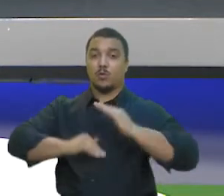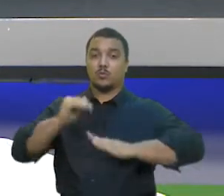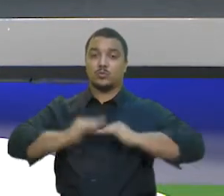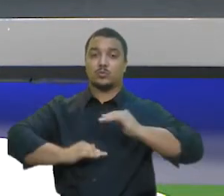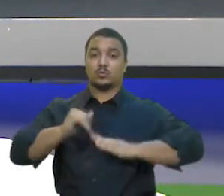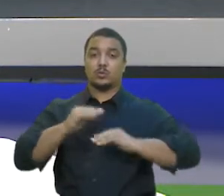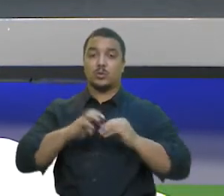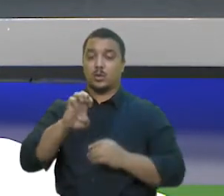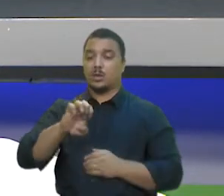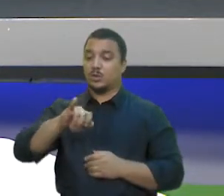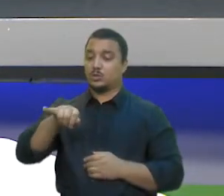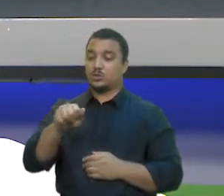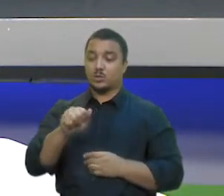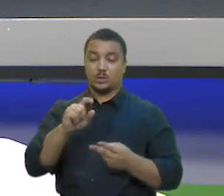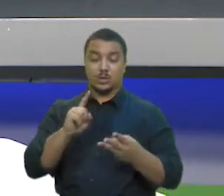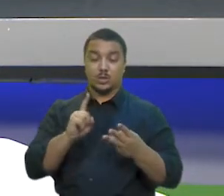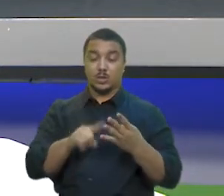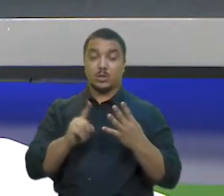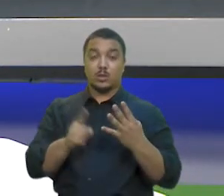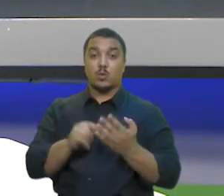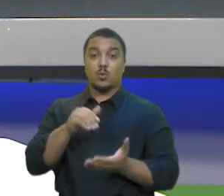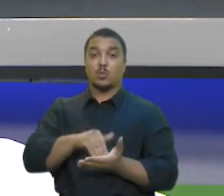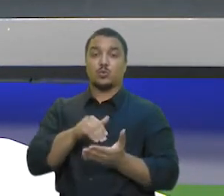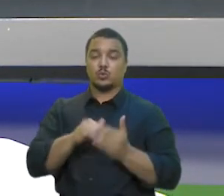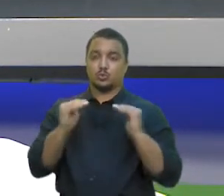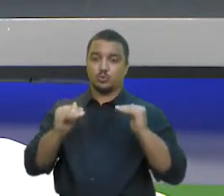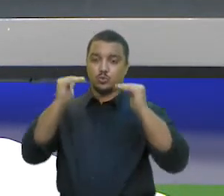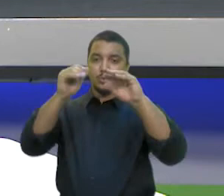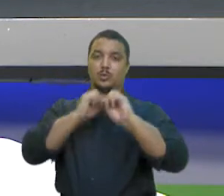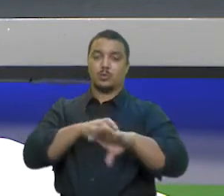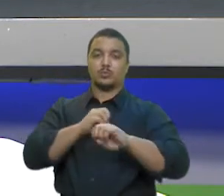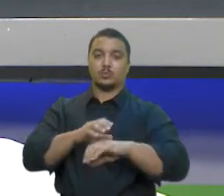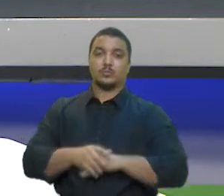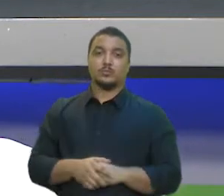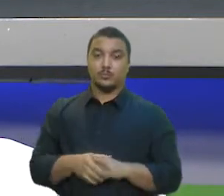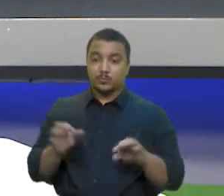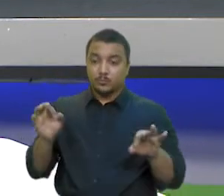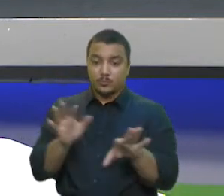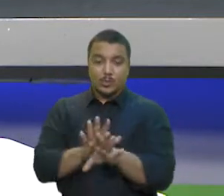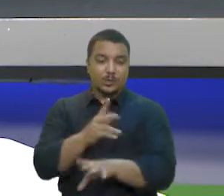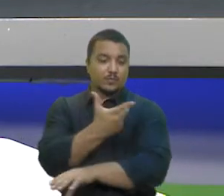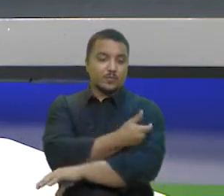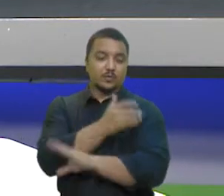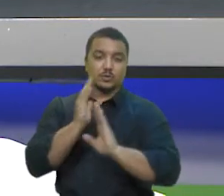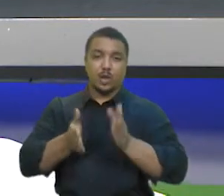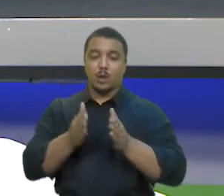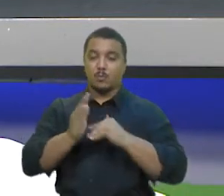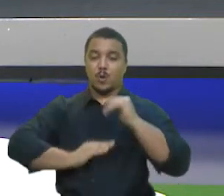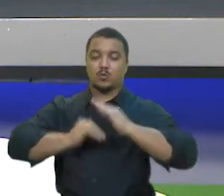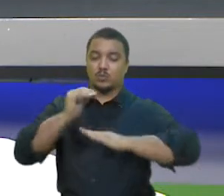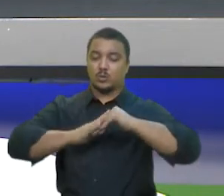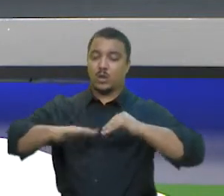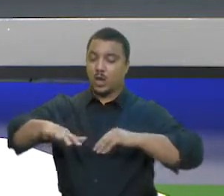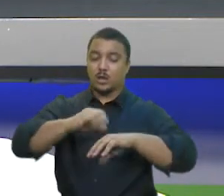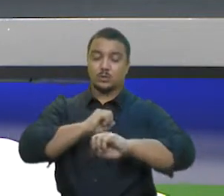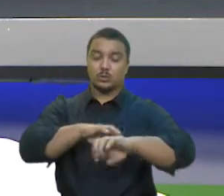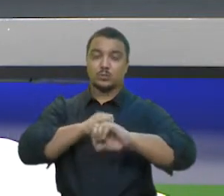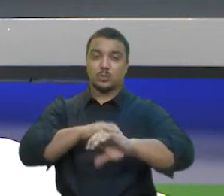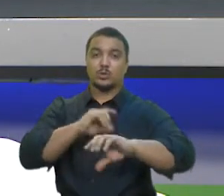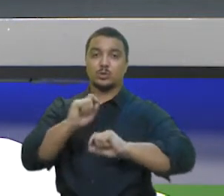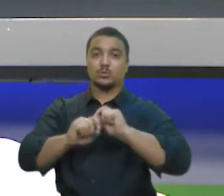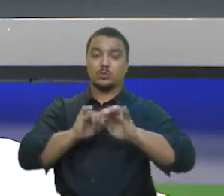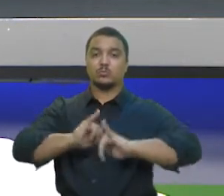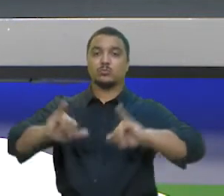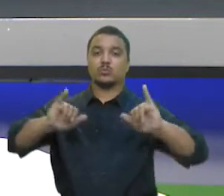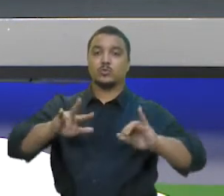adultos e, por último, do ensino superior. Após a vacinação dos profissionais da educação, a campanha continua